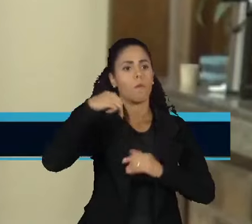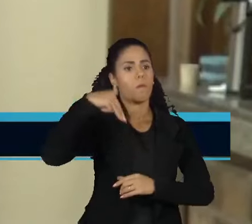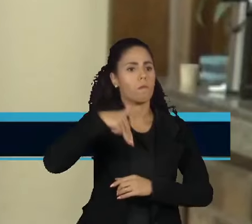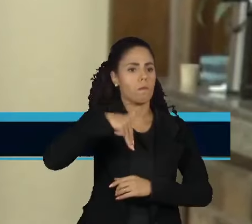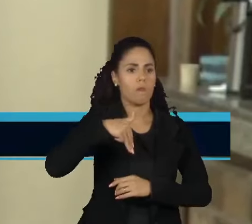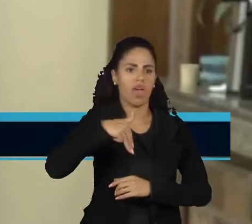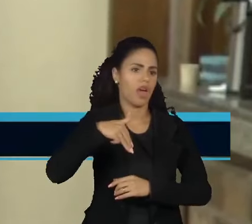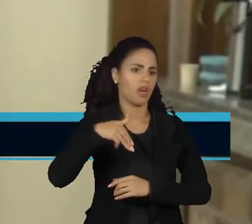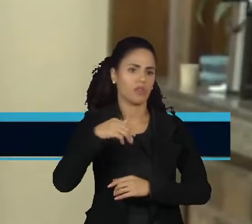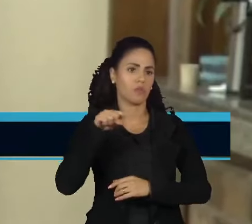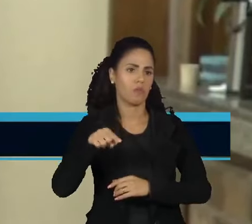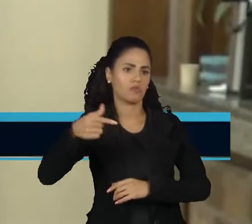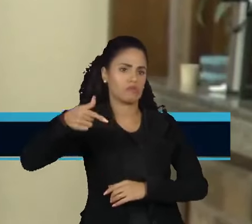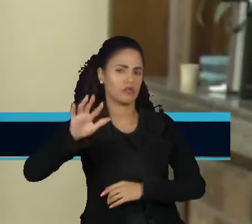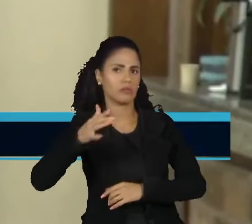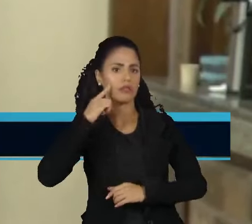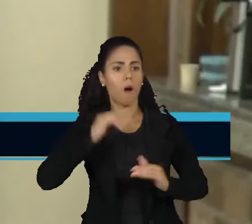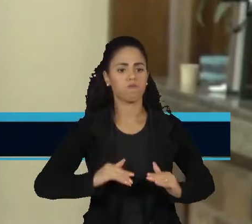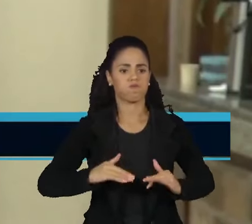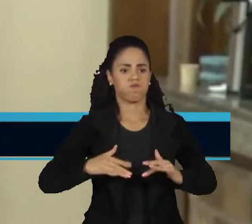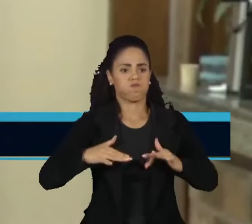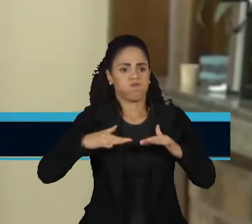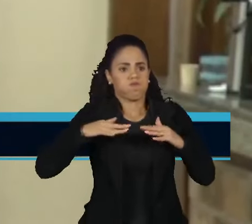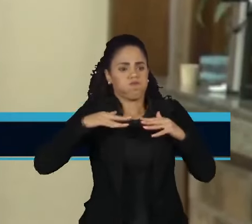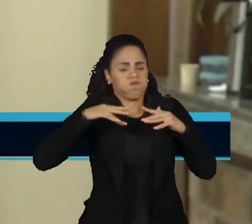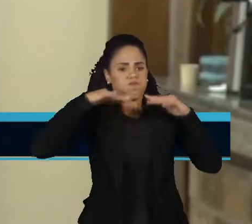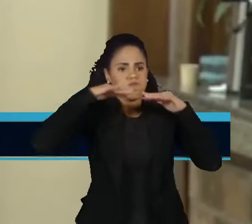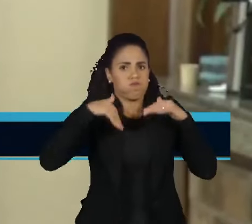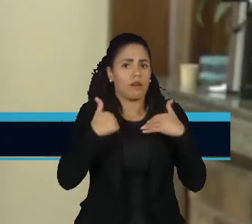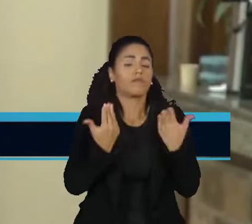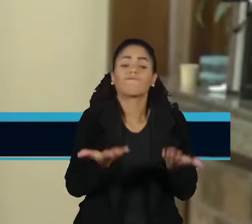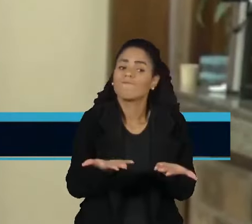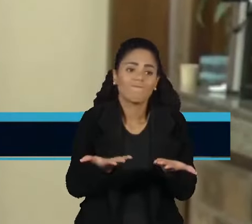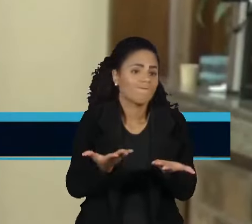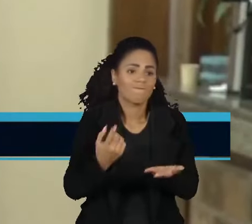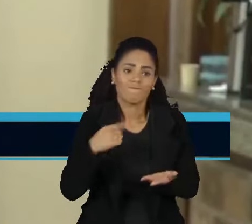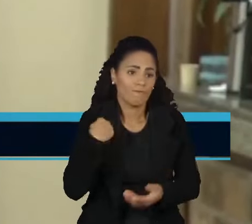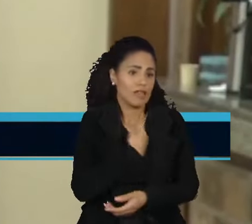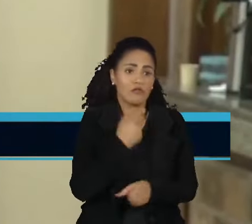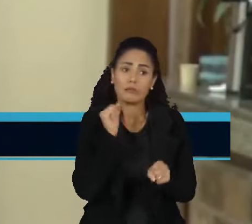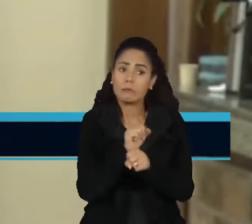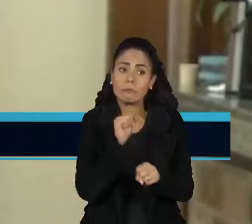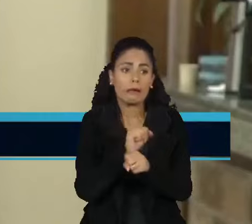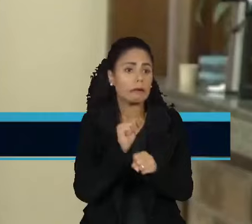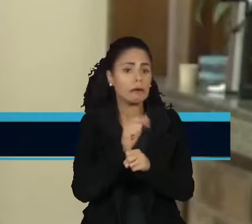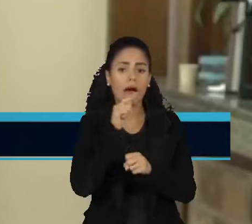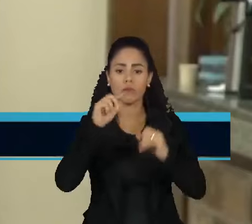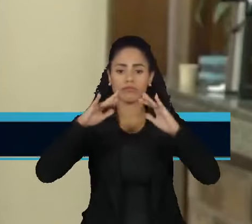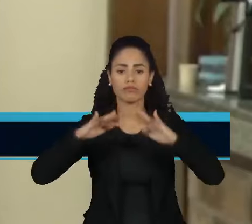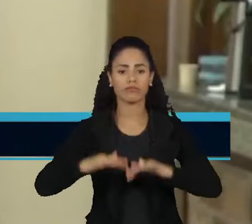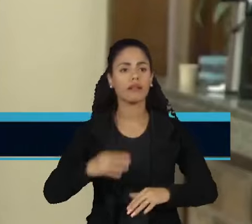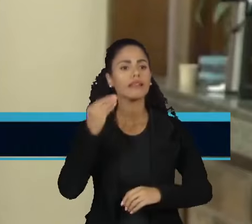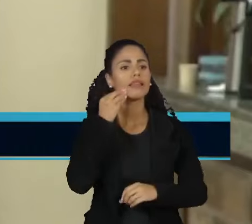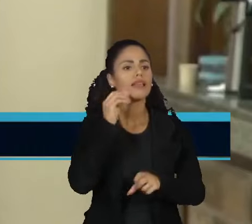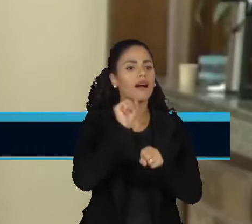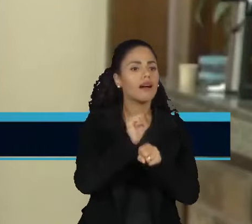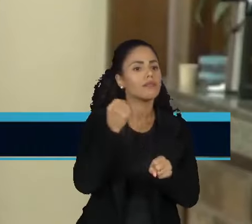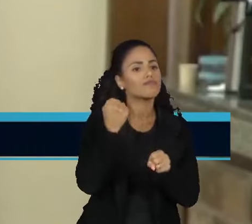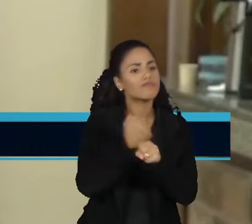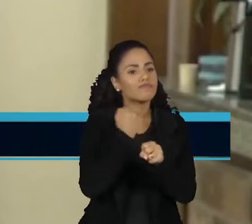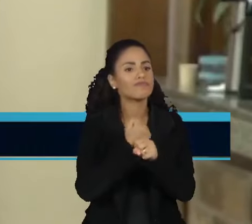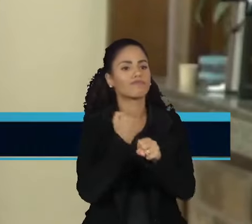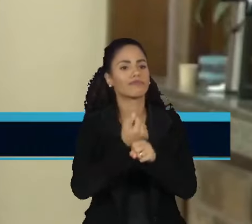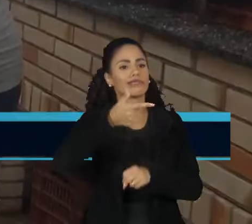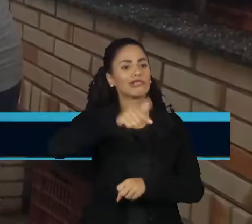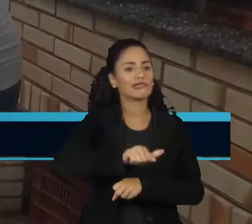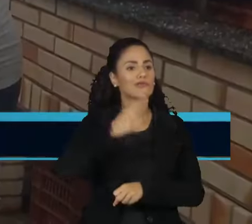,7m de água dentro. E a gente está esperando. A hora que baixar, a gente vai lá, reconstrói, mas a gente está aqui agora para